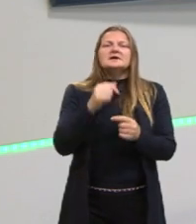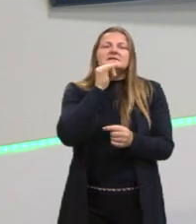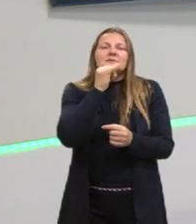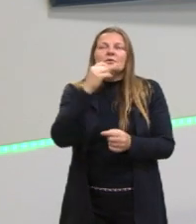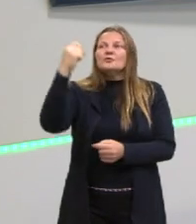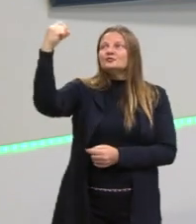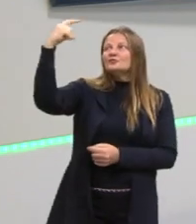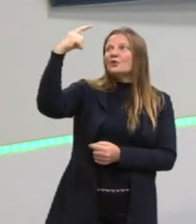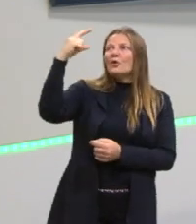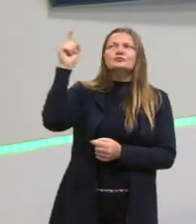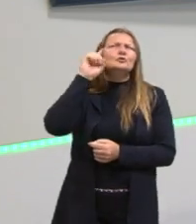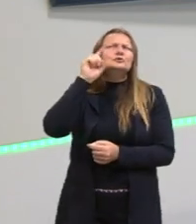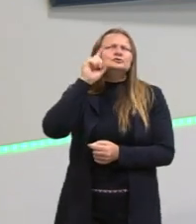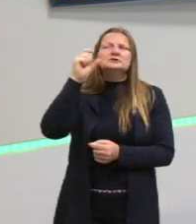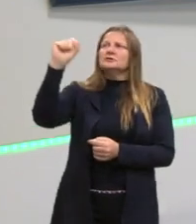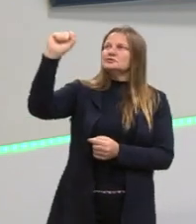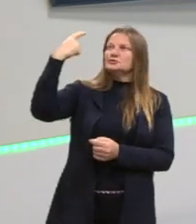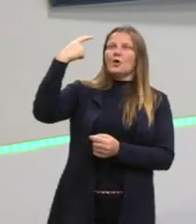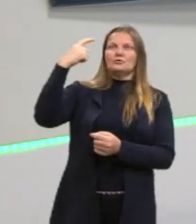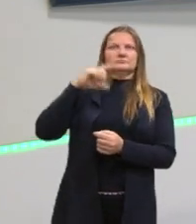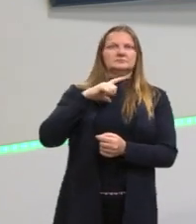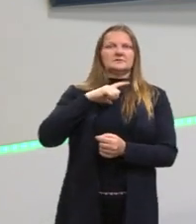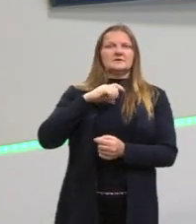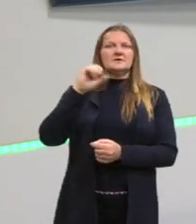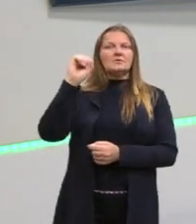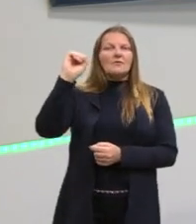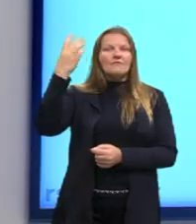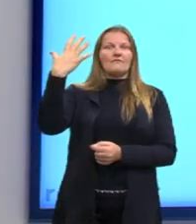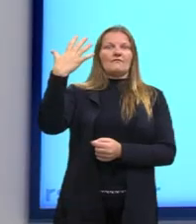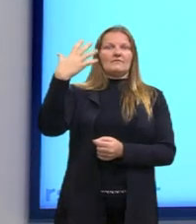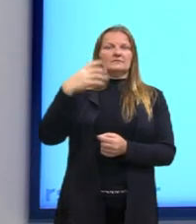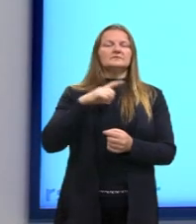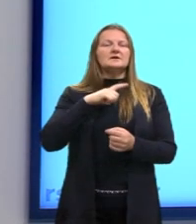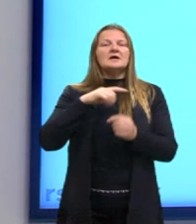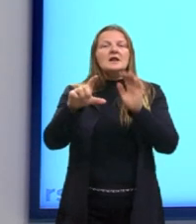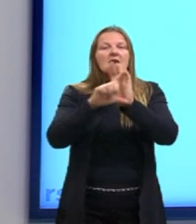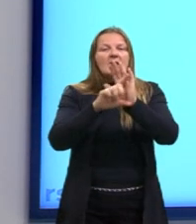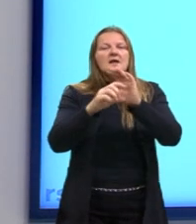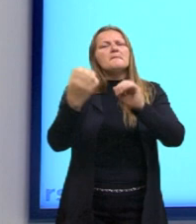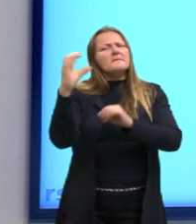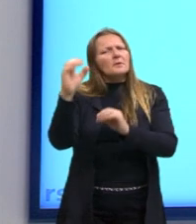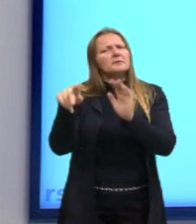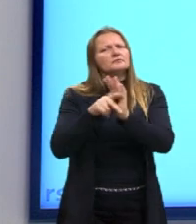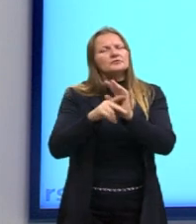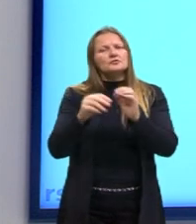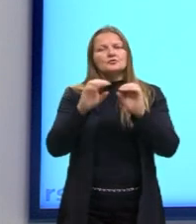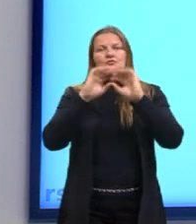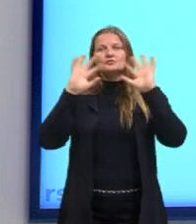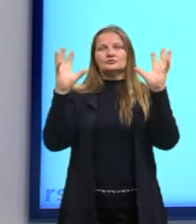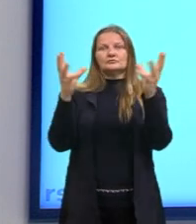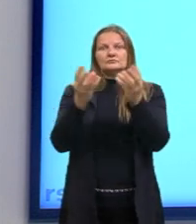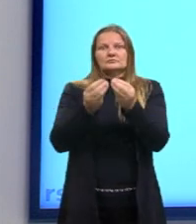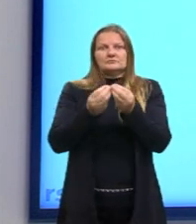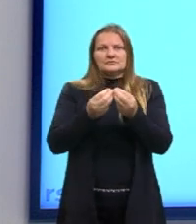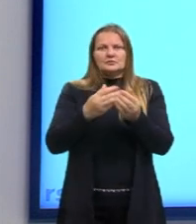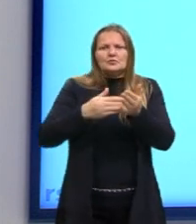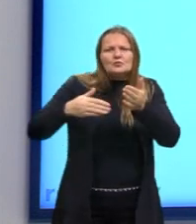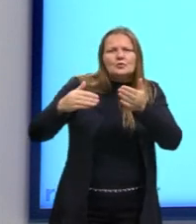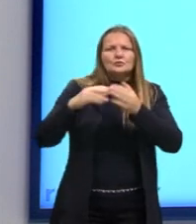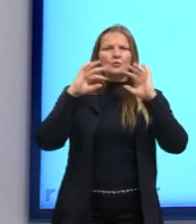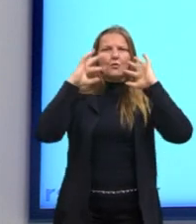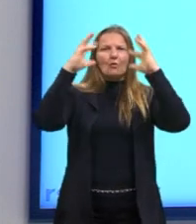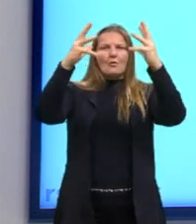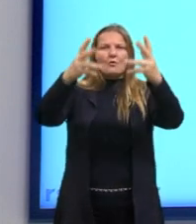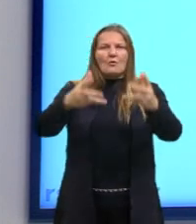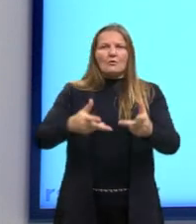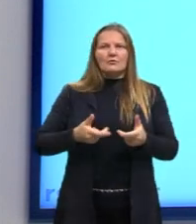os corpos caem. Então, esses fenômenos são regulares, são leis científicas, né? E uma visão de conjunto, vai dar uma visão de todo. Então,